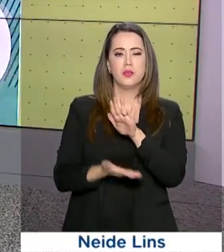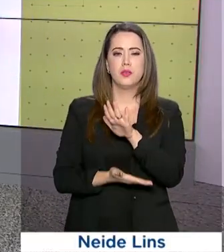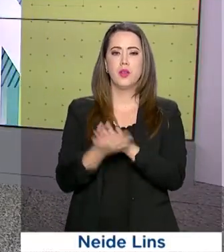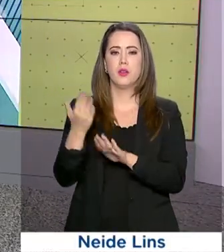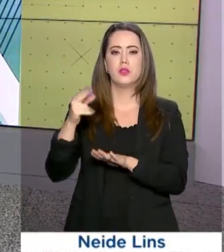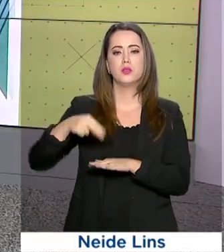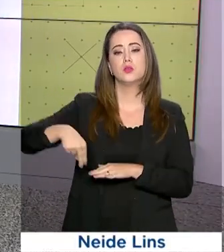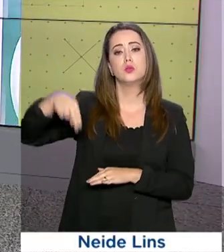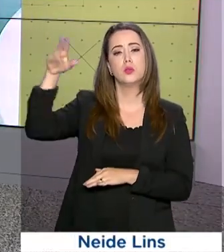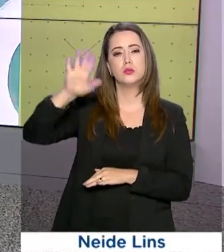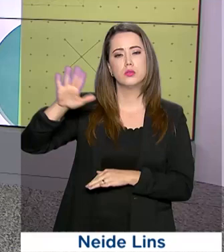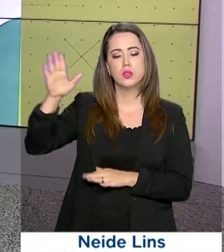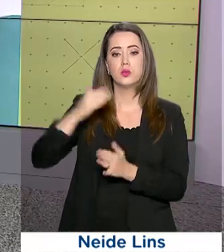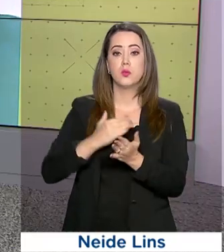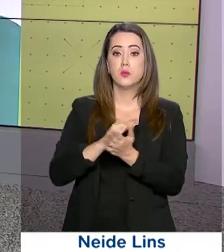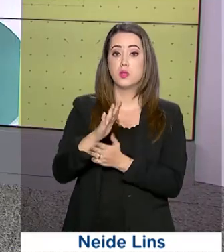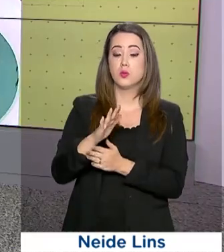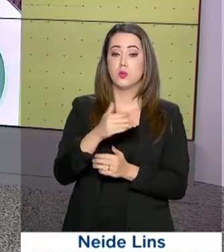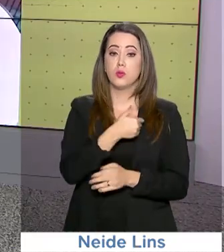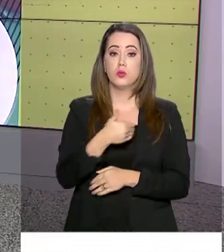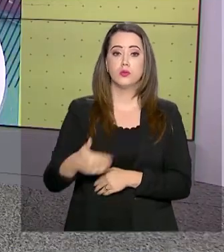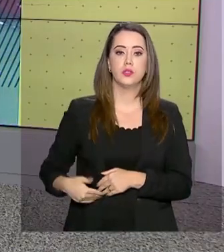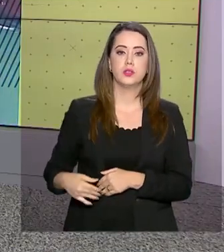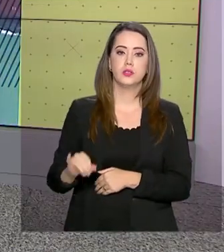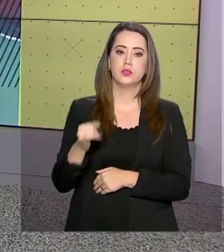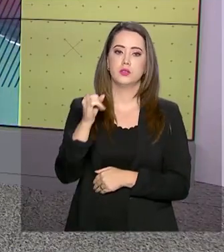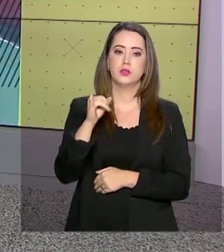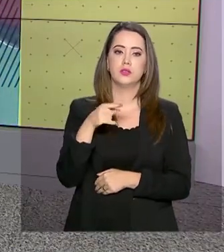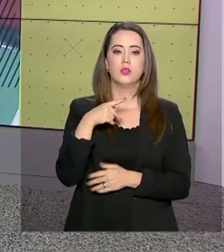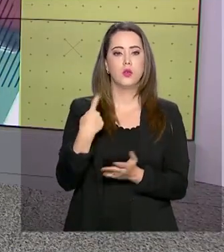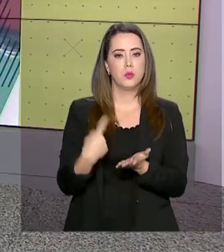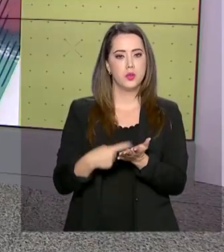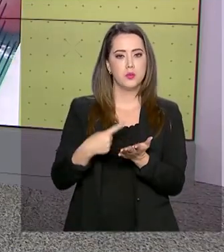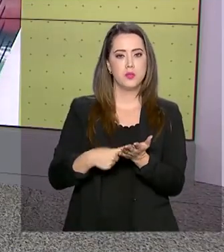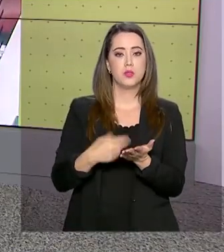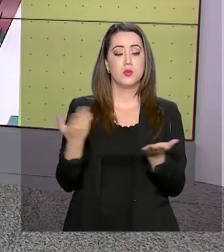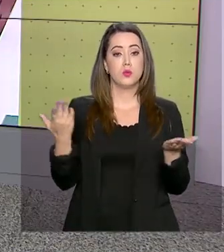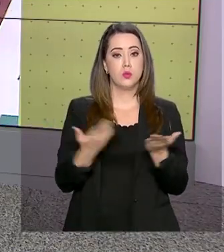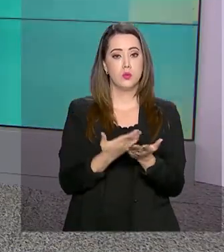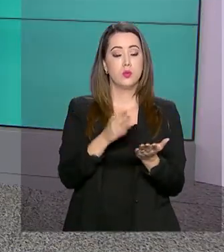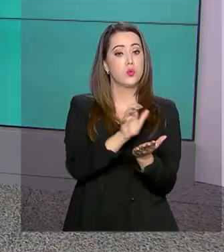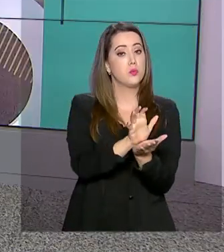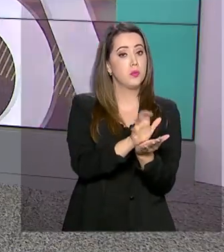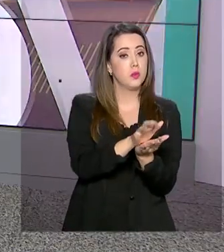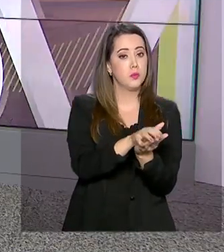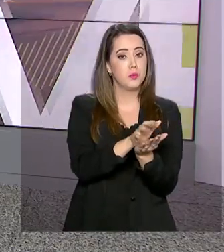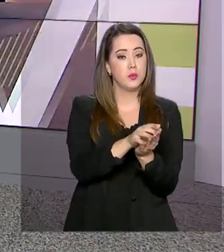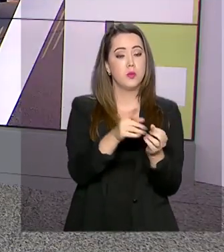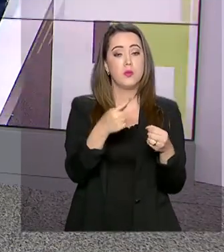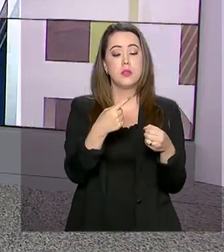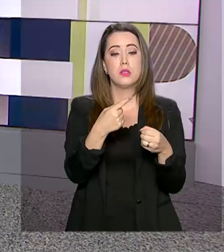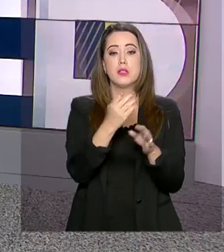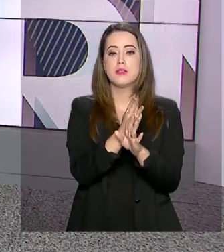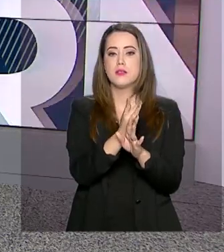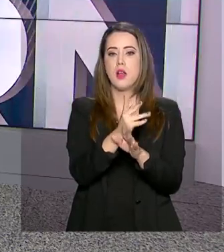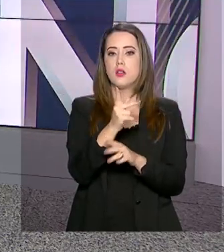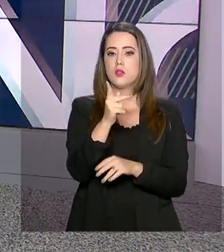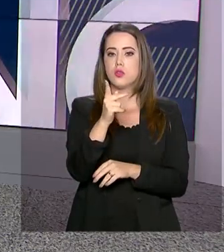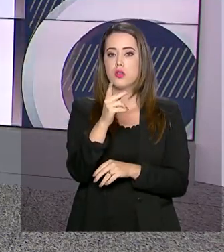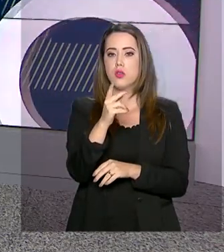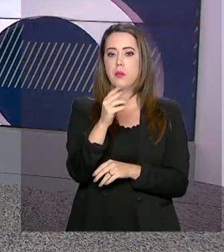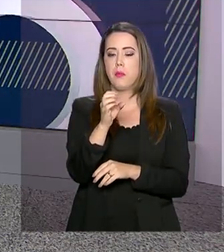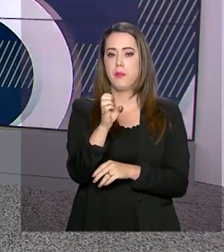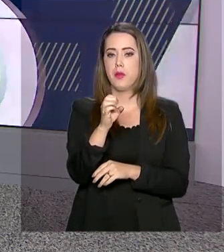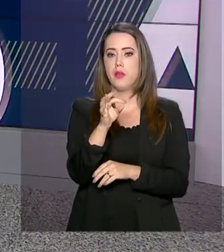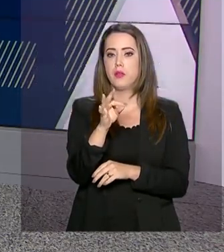viagem ao Nordeste desde que assumiu o governo em janeiro. Ele cumpre a agenda hoje em Pernambuco, na cidade de Petrolina, entrega